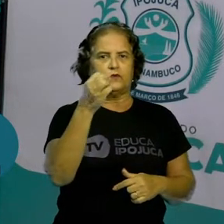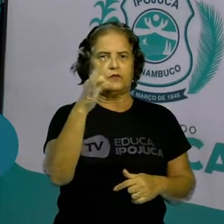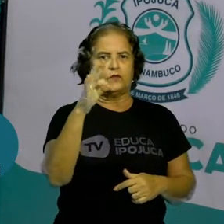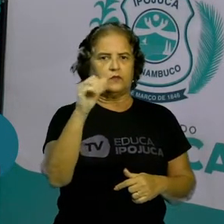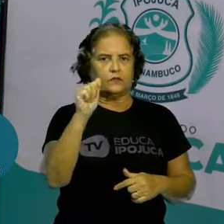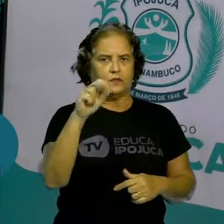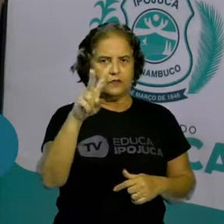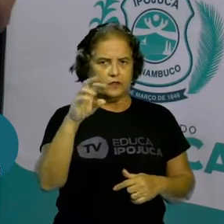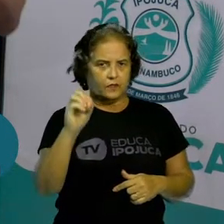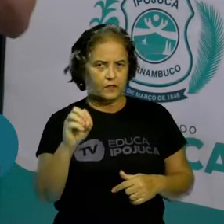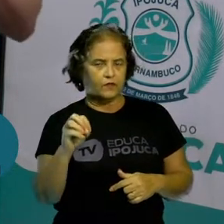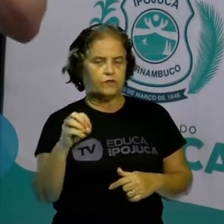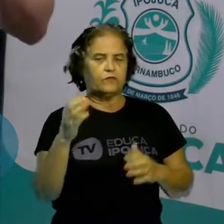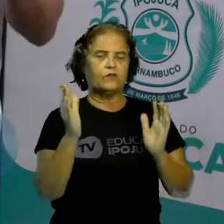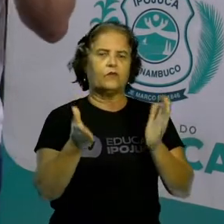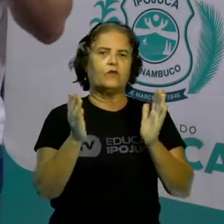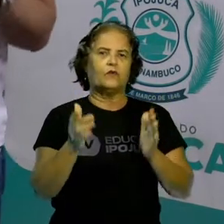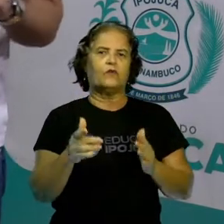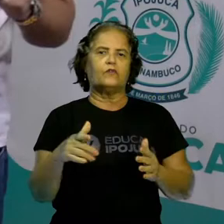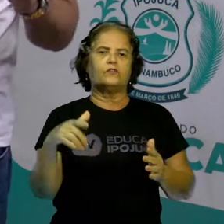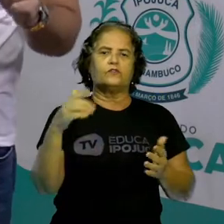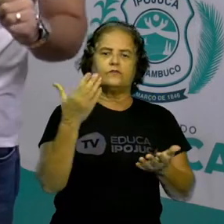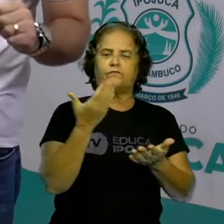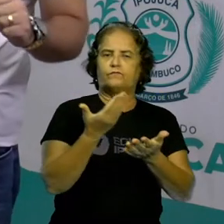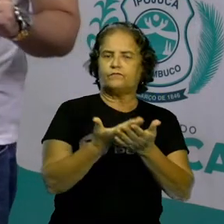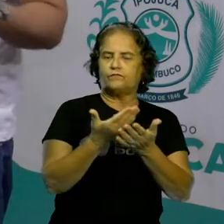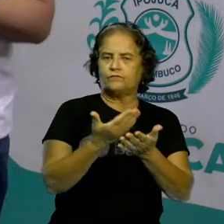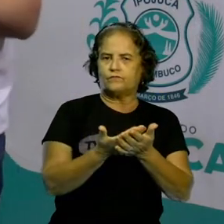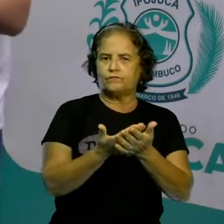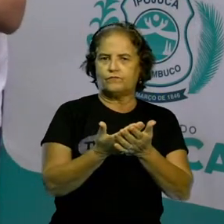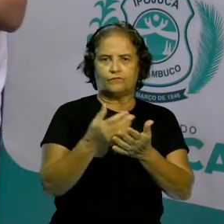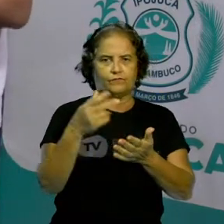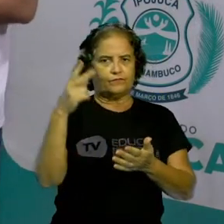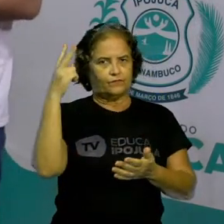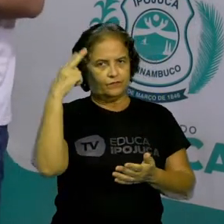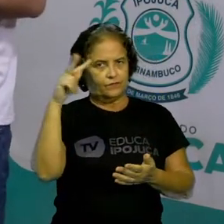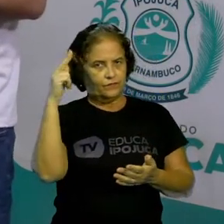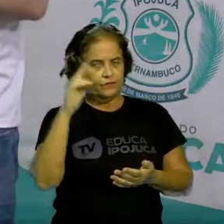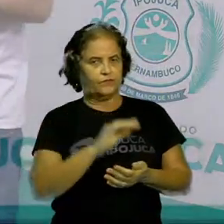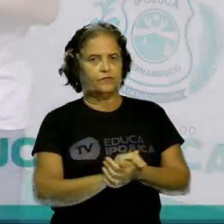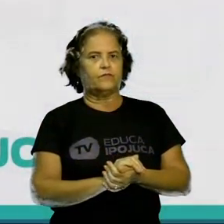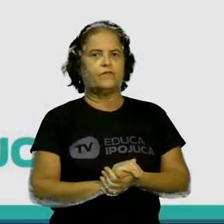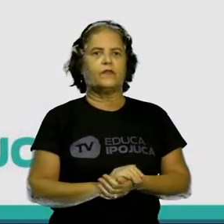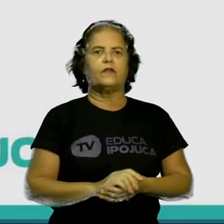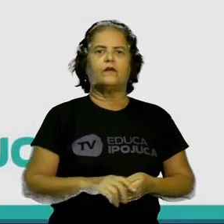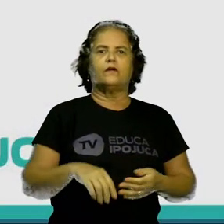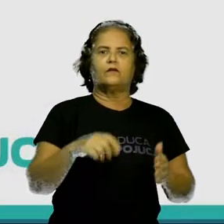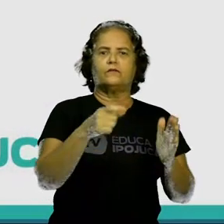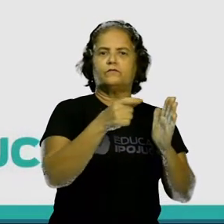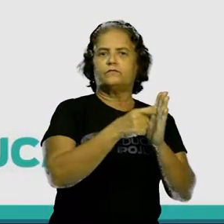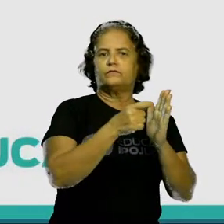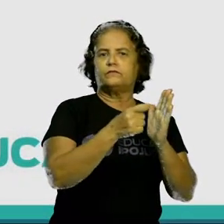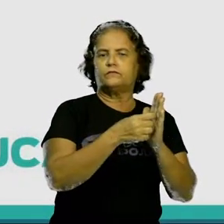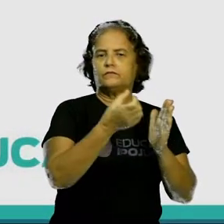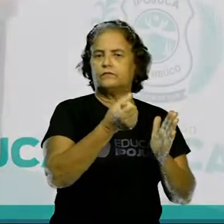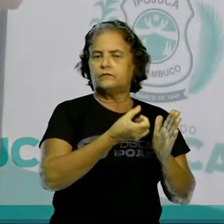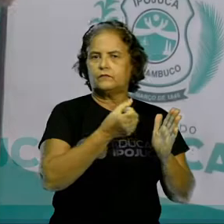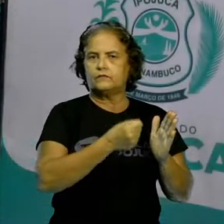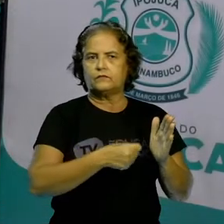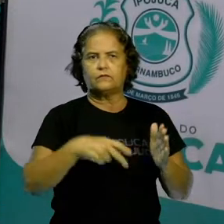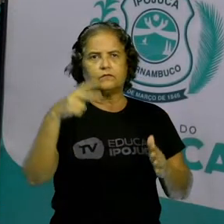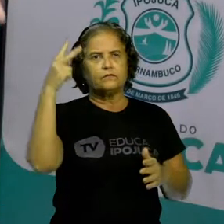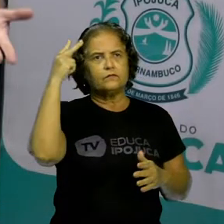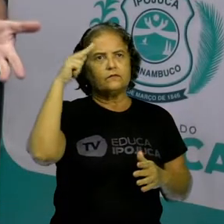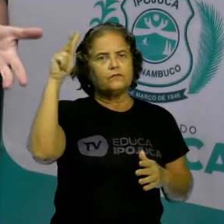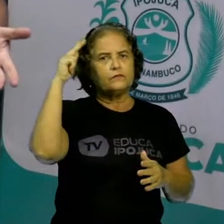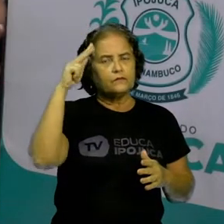retomar então com as nossas aulas de História. E hoje nós vamos falar sobre patrimônio histórico e cultural. O que